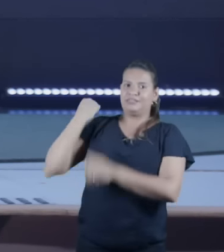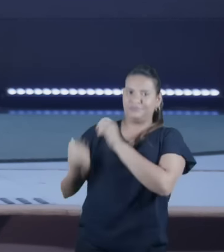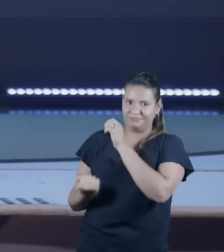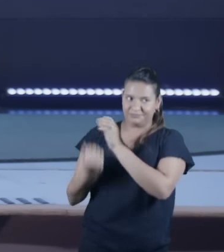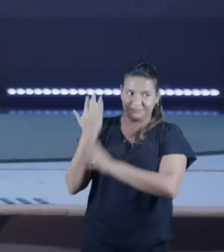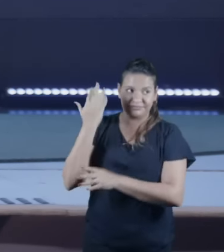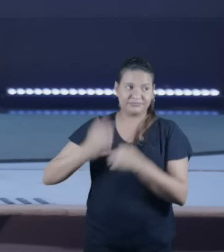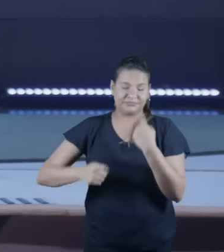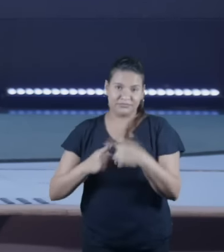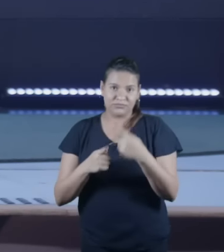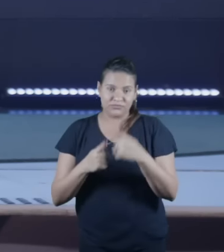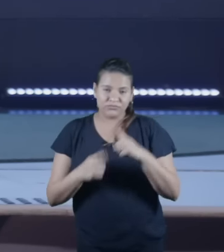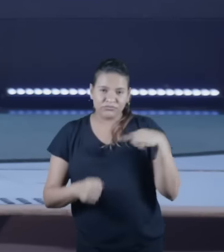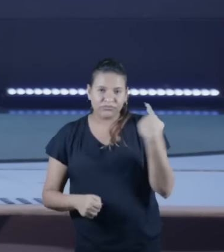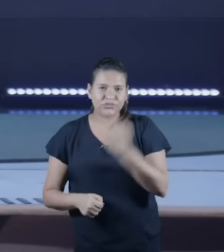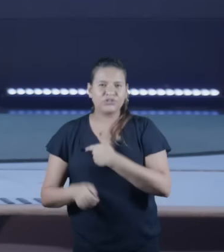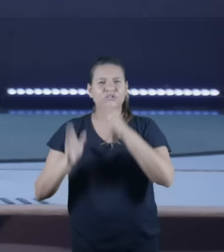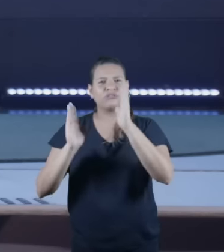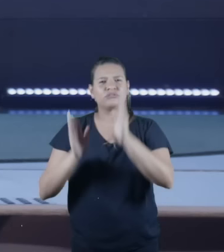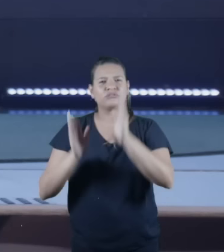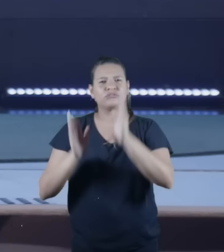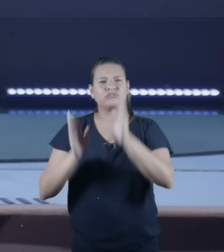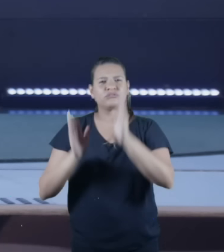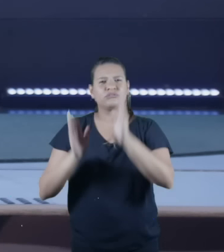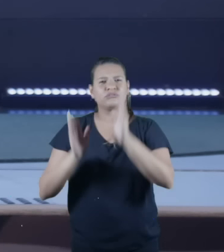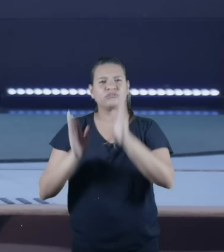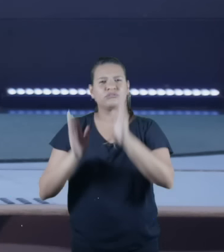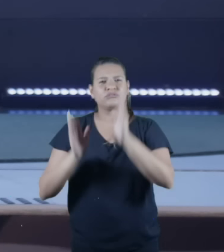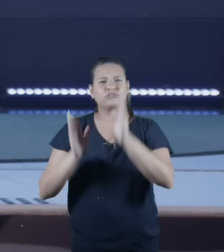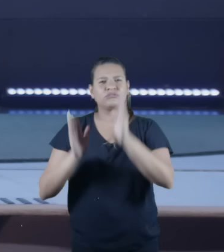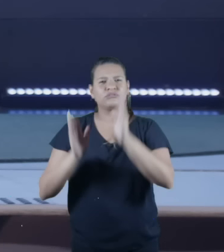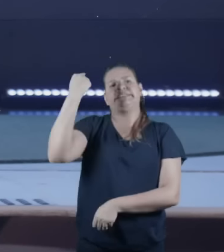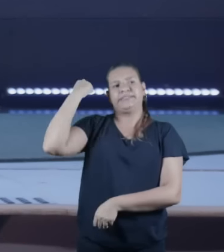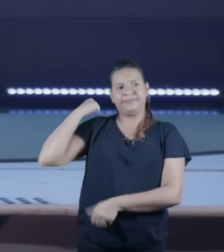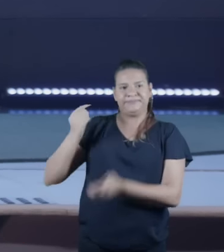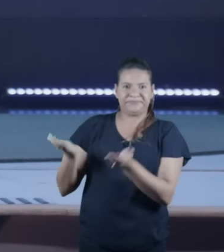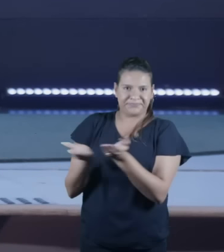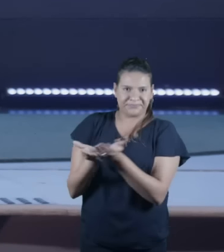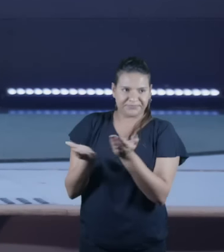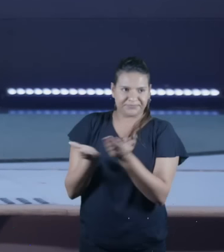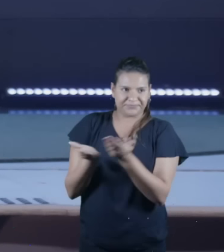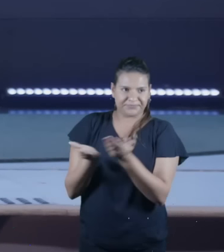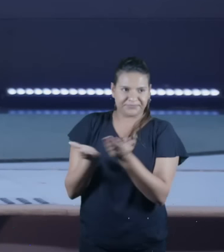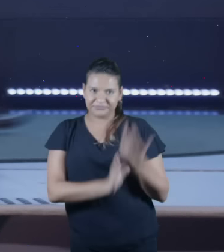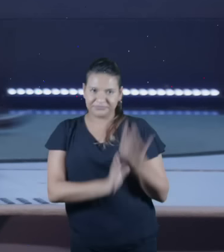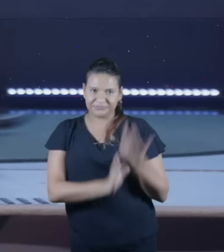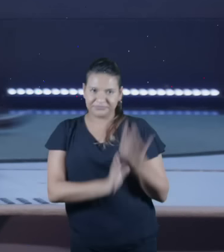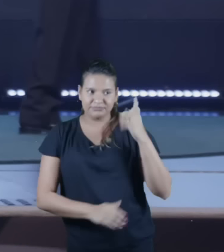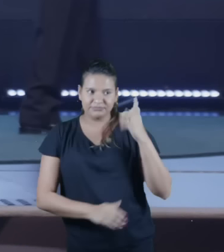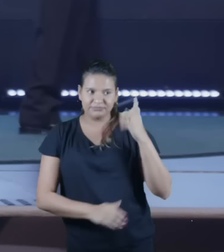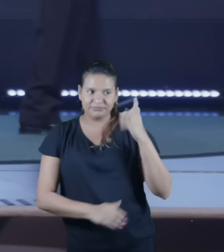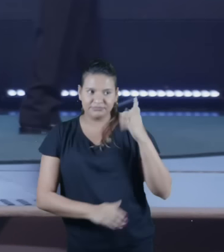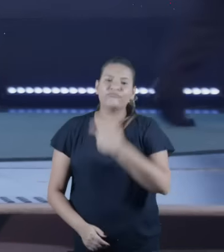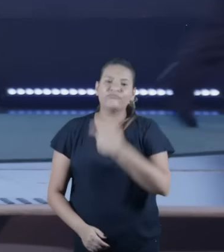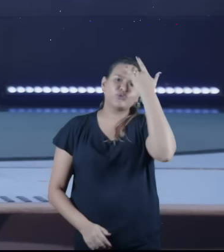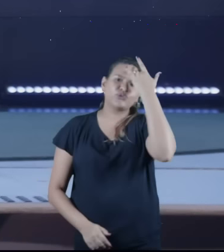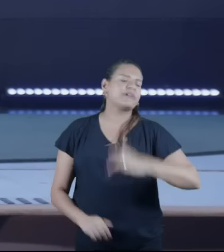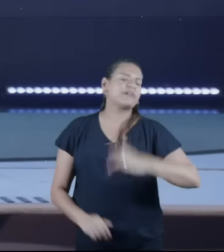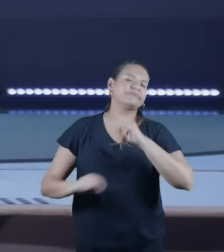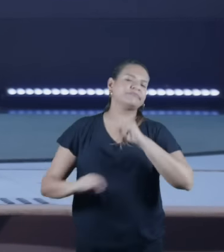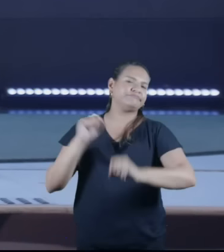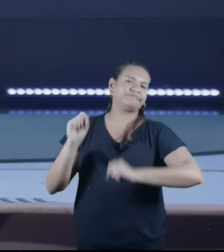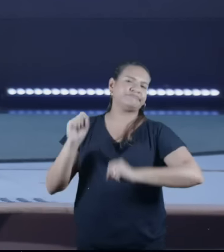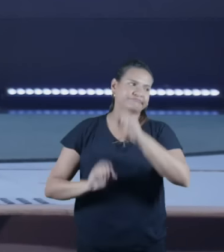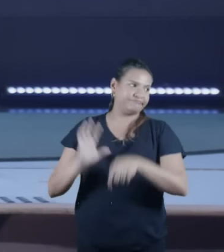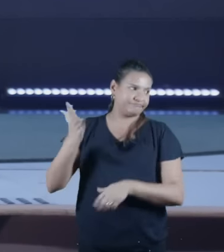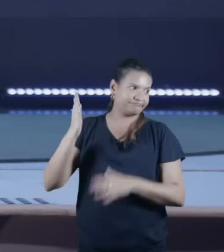que estamos há dois mil anos do cristianismo, quando ele começou, muitos de nós não sabem que, de